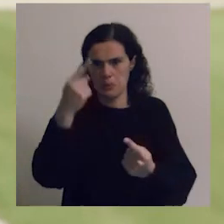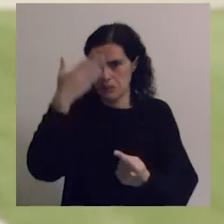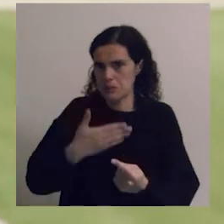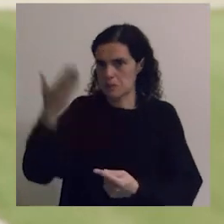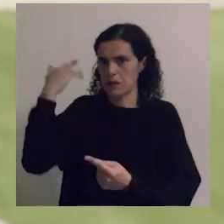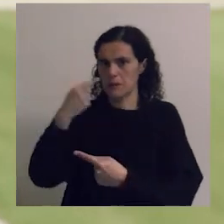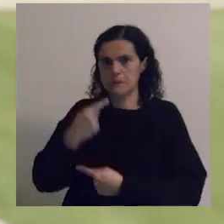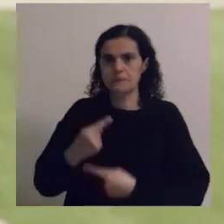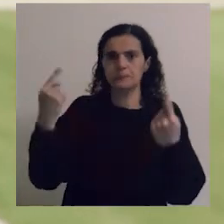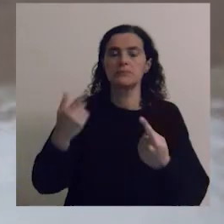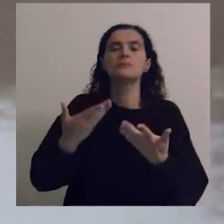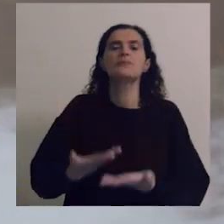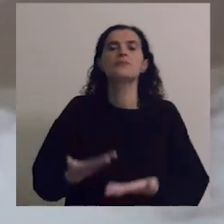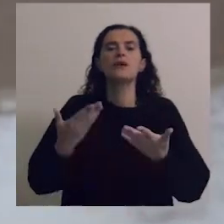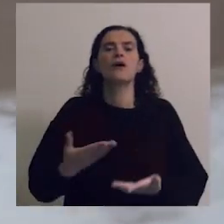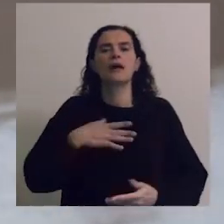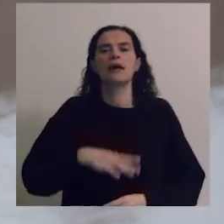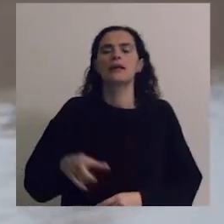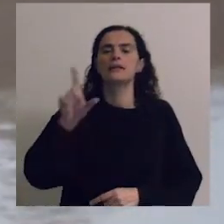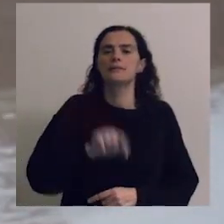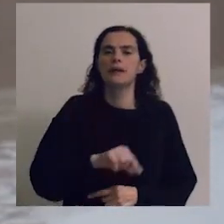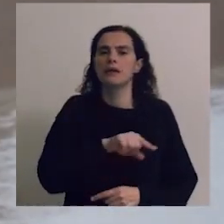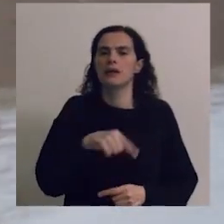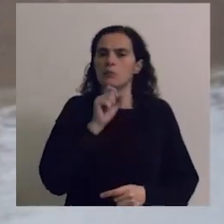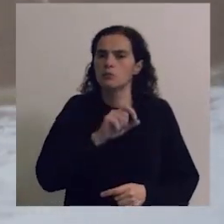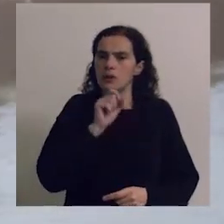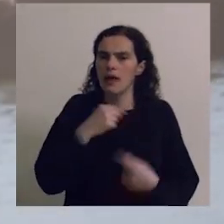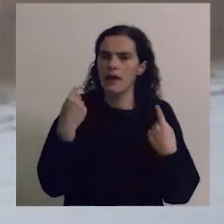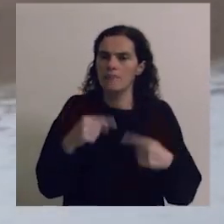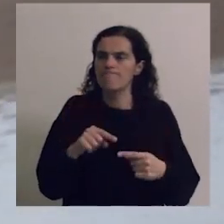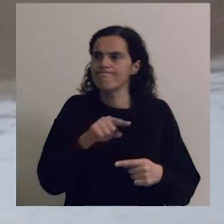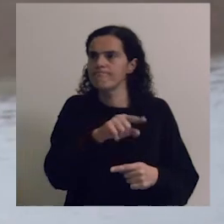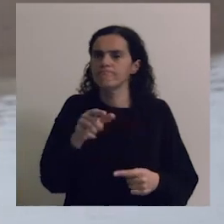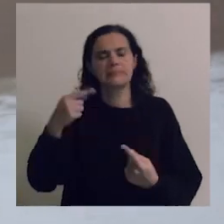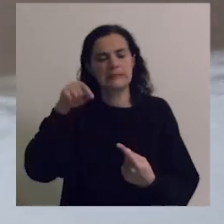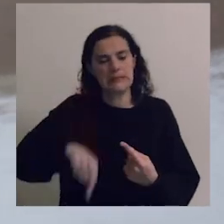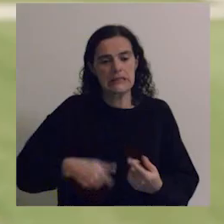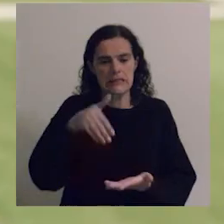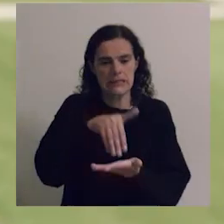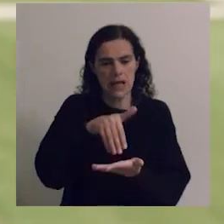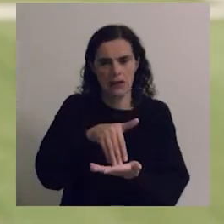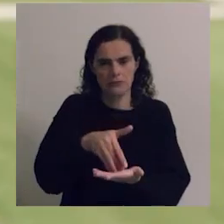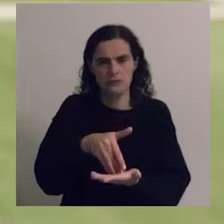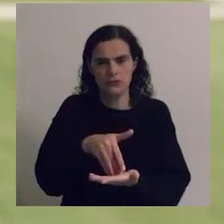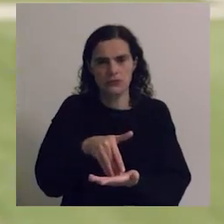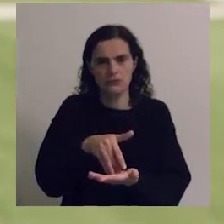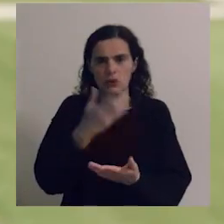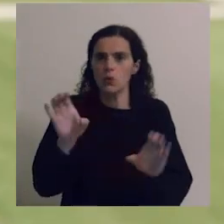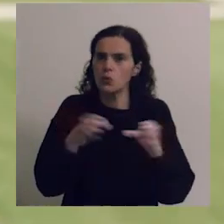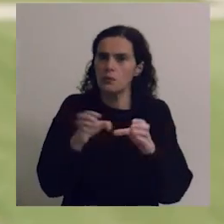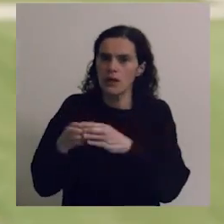há cerca de uma semana e agora queremos também que seja a oportunidade de trazer aqui a Serralves